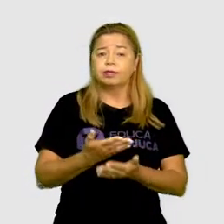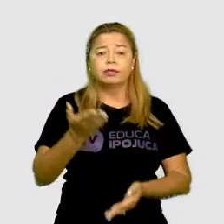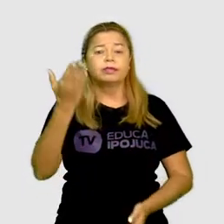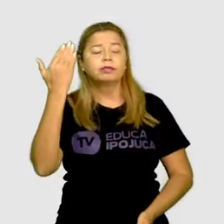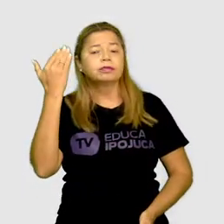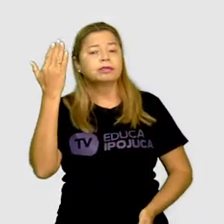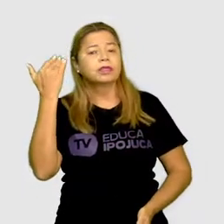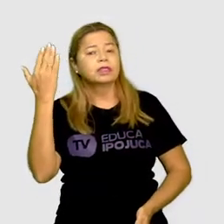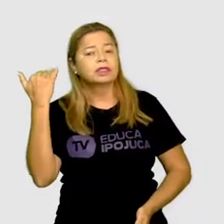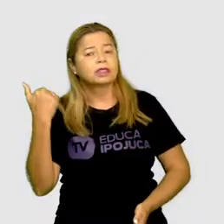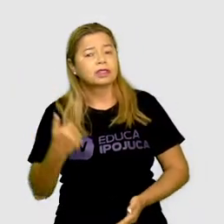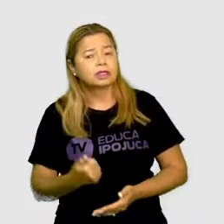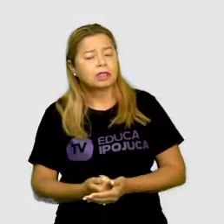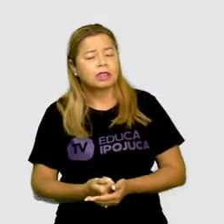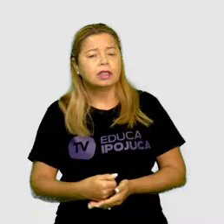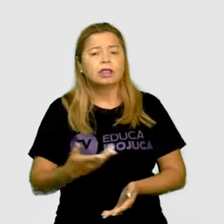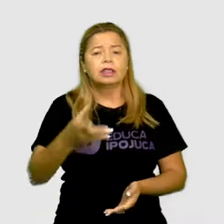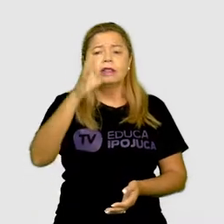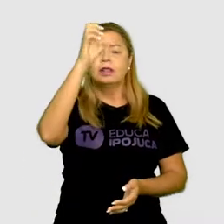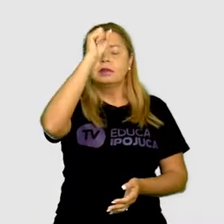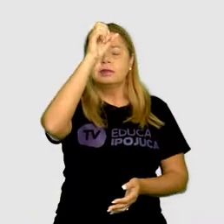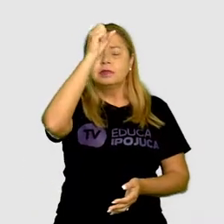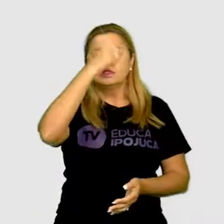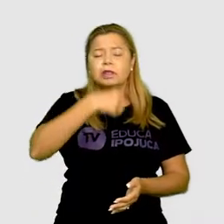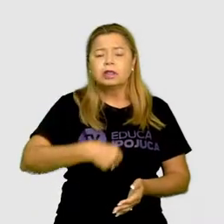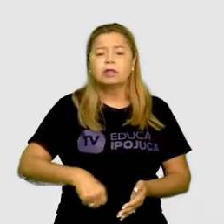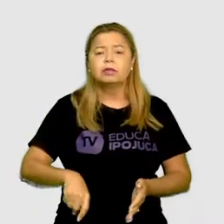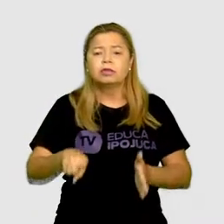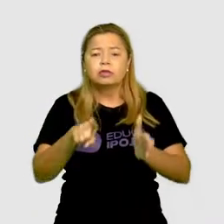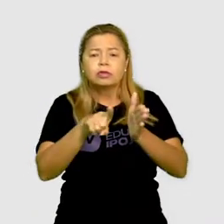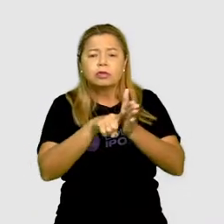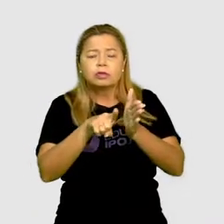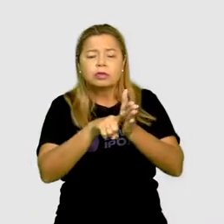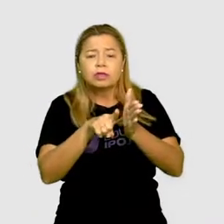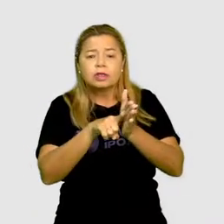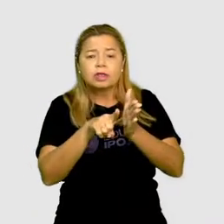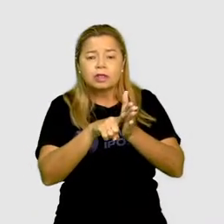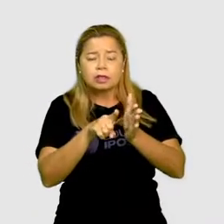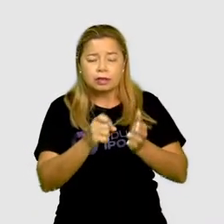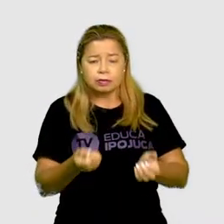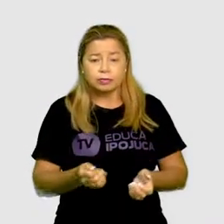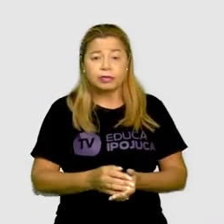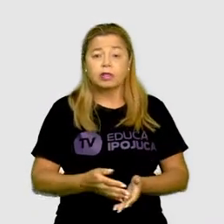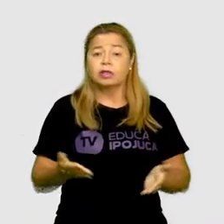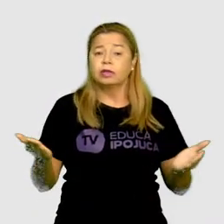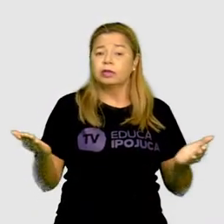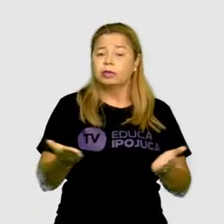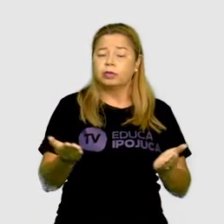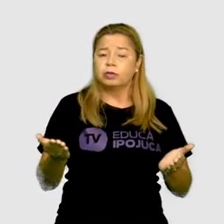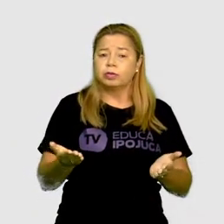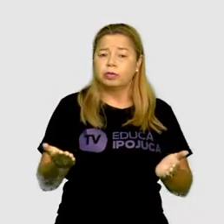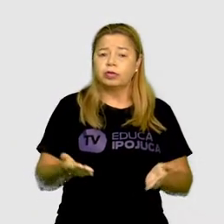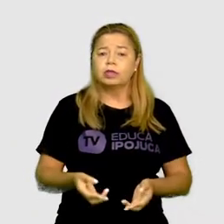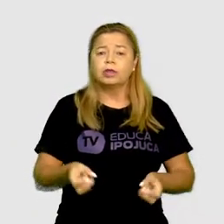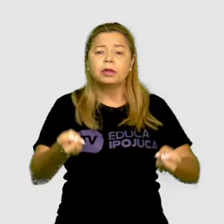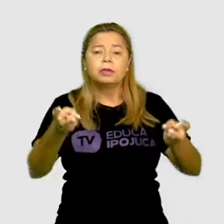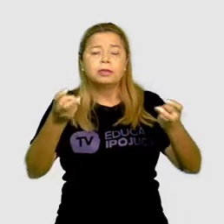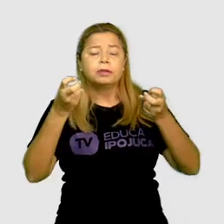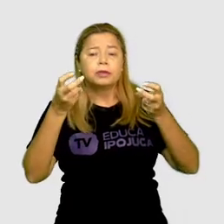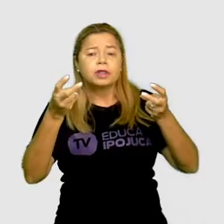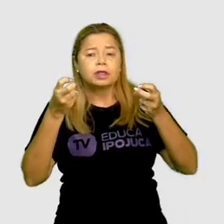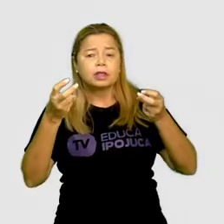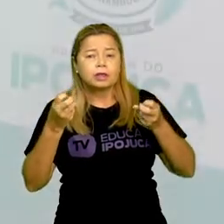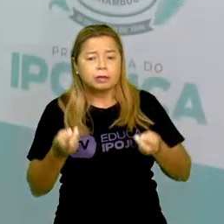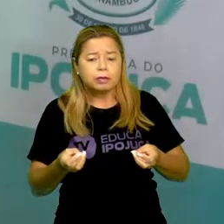diminuir, como subtrair os números naturais, mas hoje nós vamos identificar as